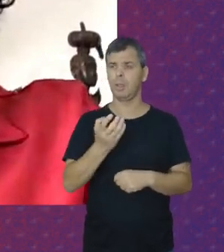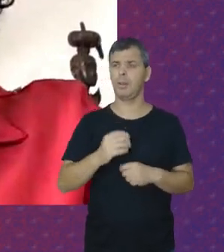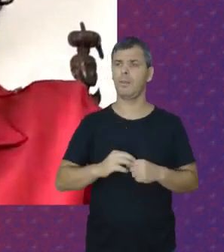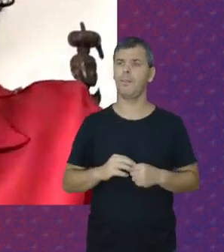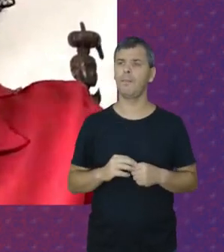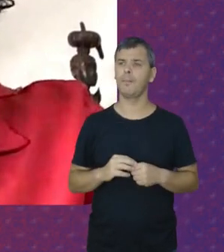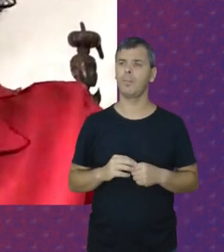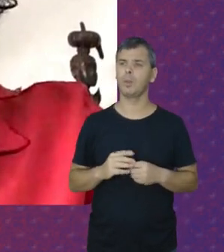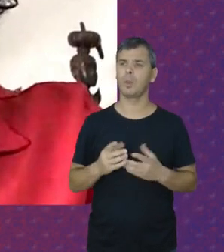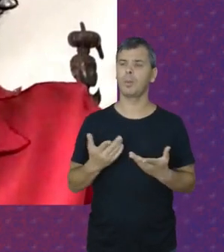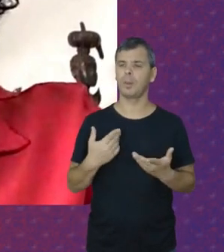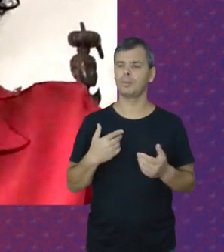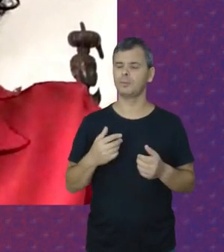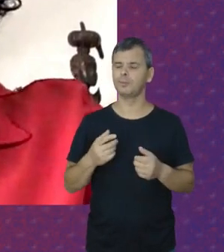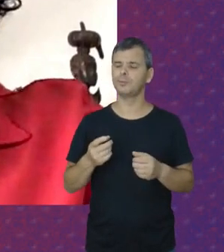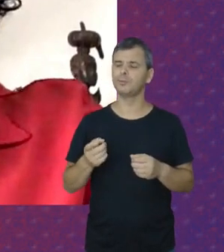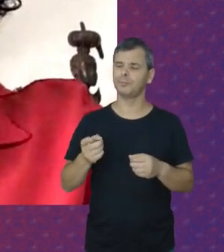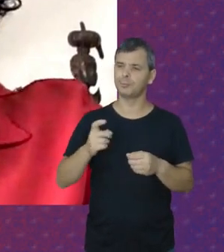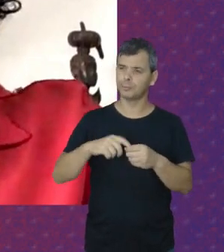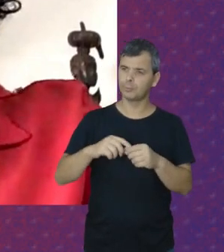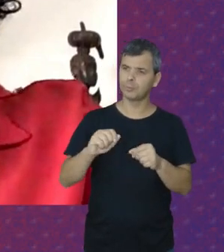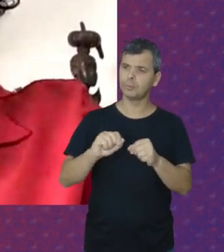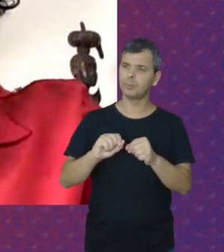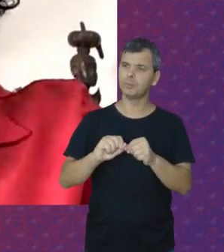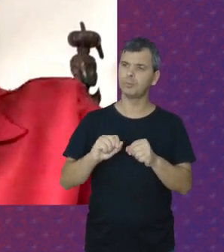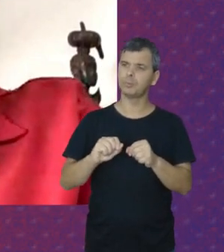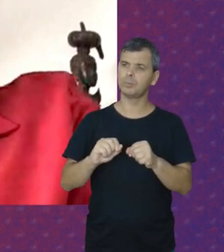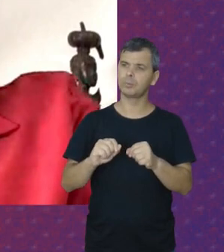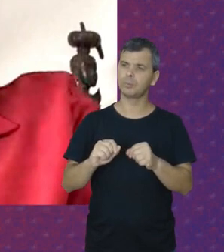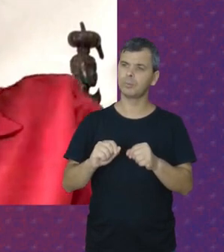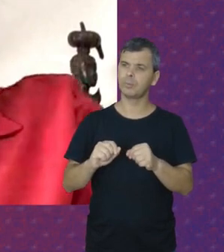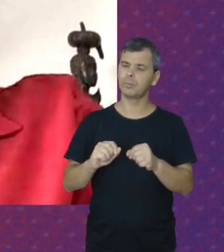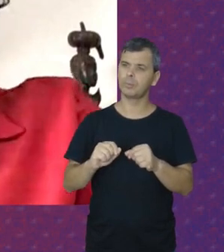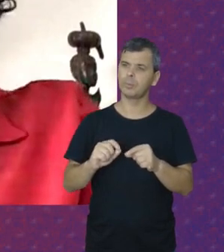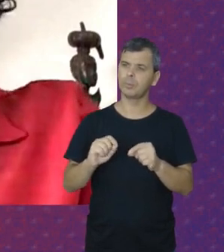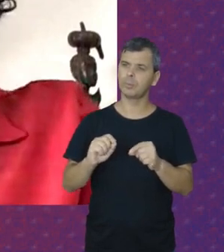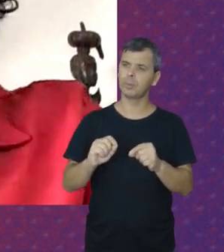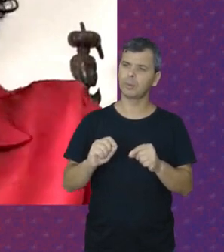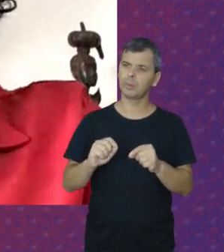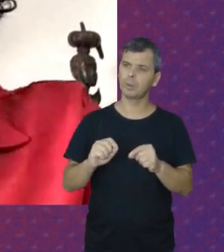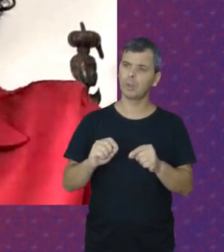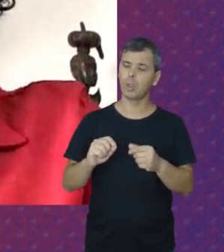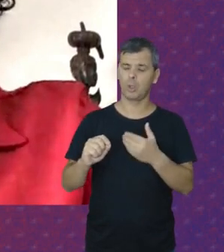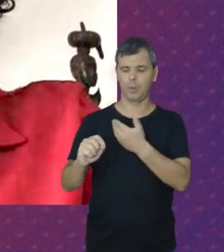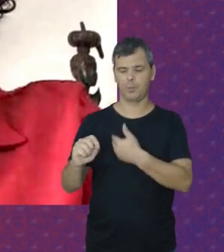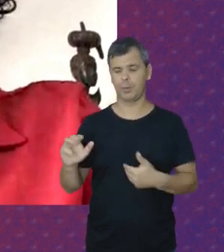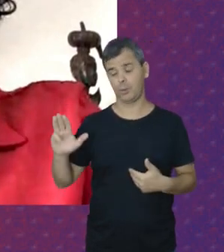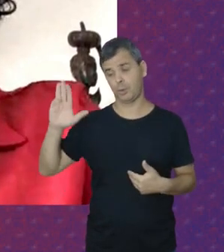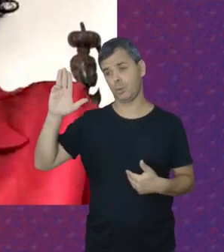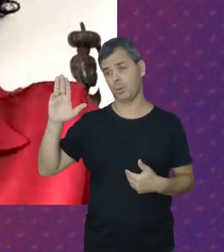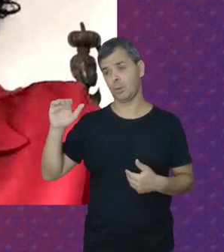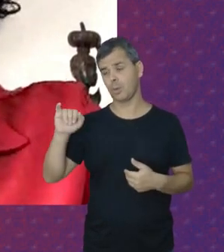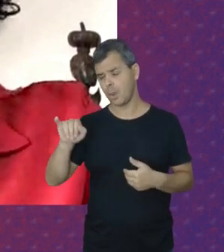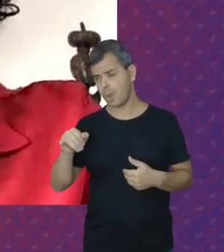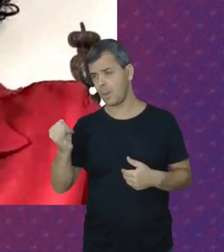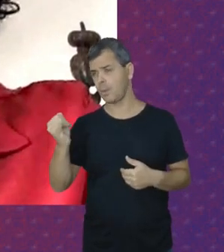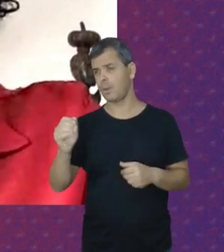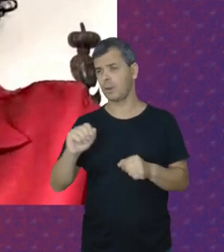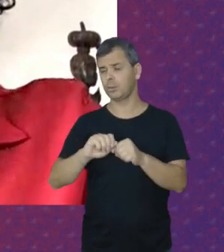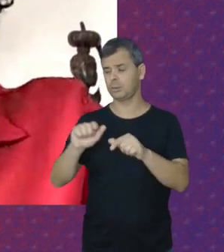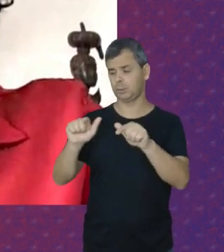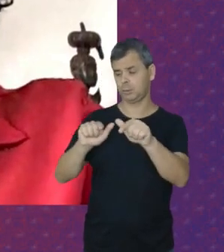Compensação Agora Com a volta Do governo Lula Com mais oportunidade De